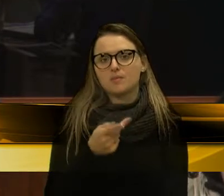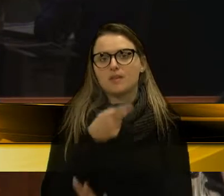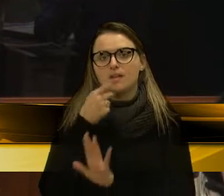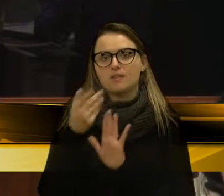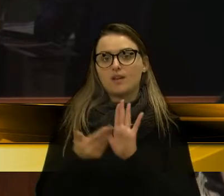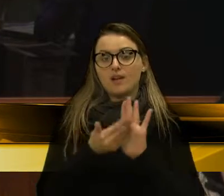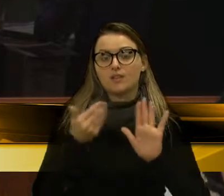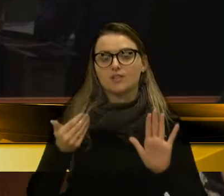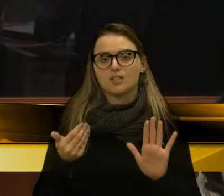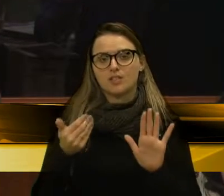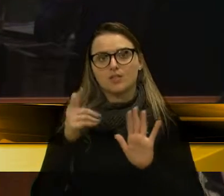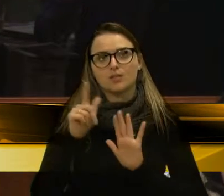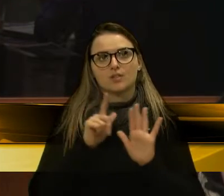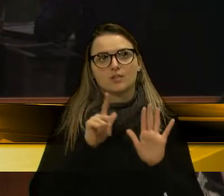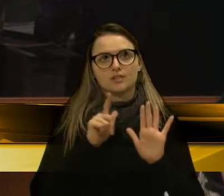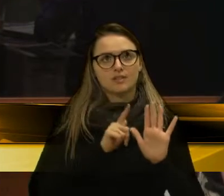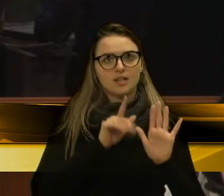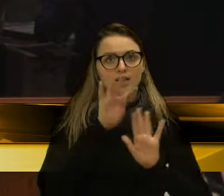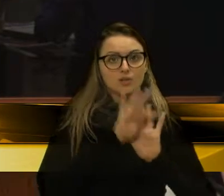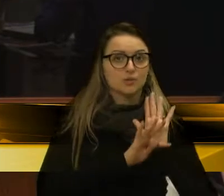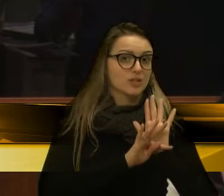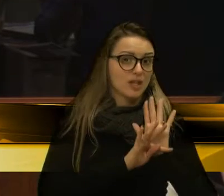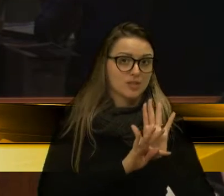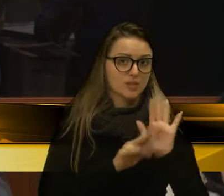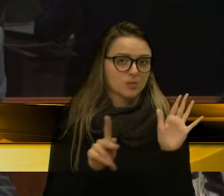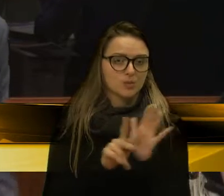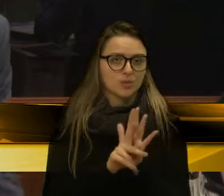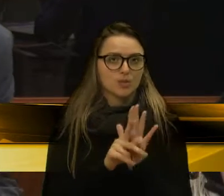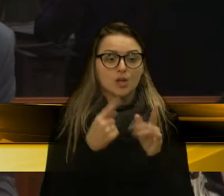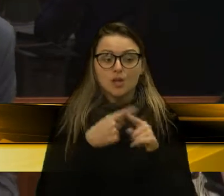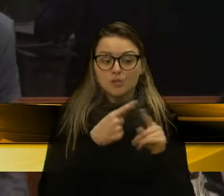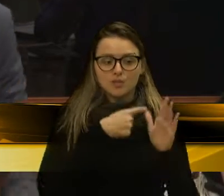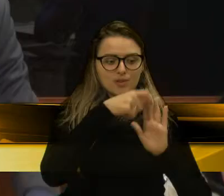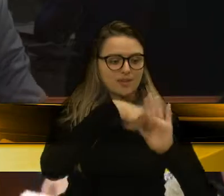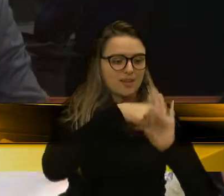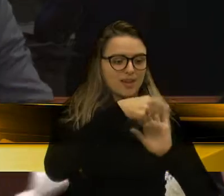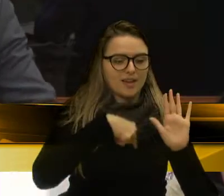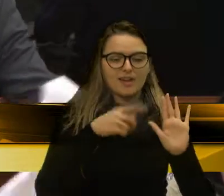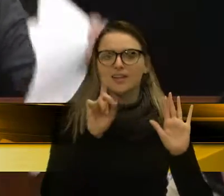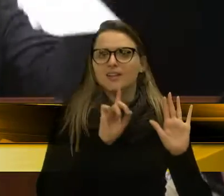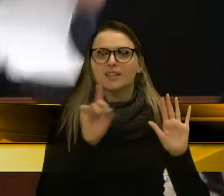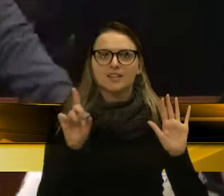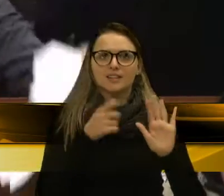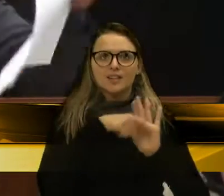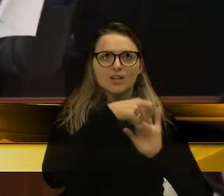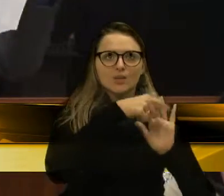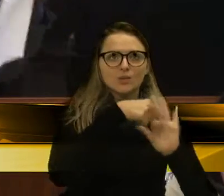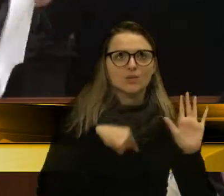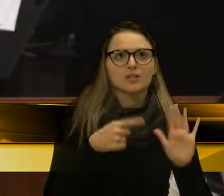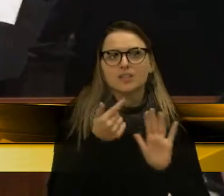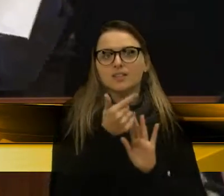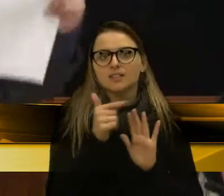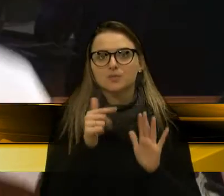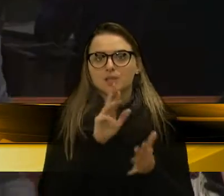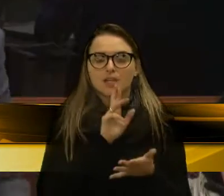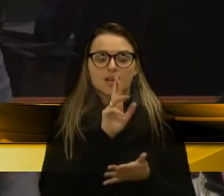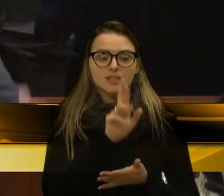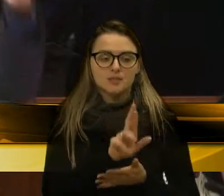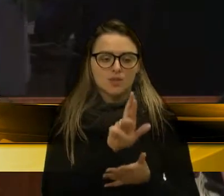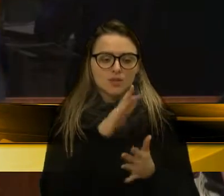circunbenciais têm sido vistos nos vetos. Porque esse veto não está alegando alguma questão formal,